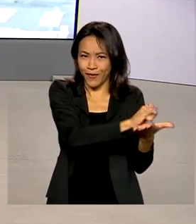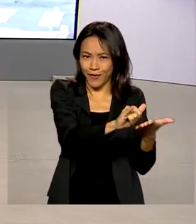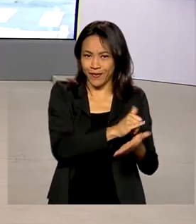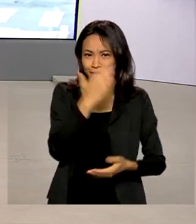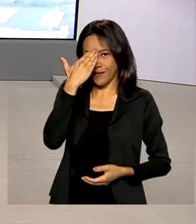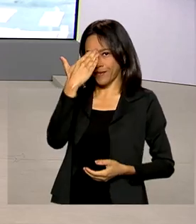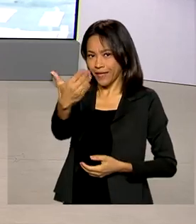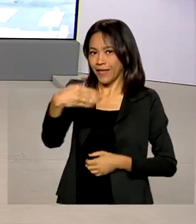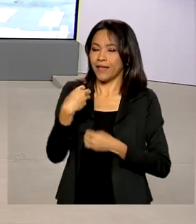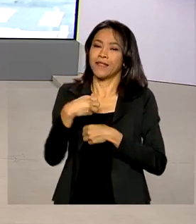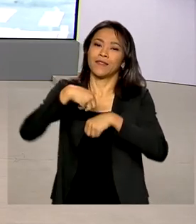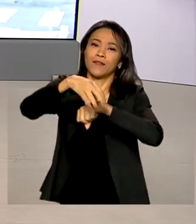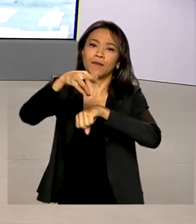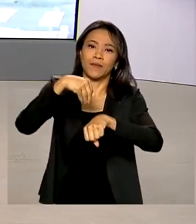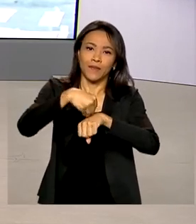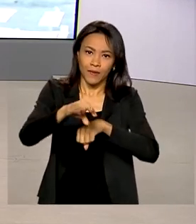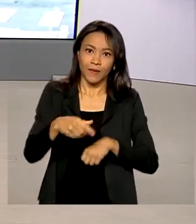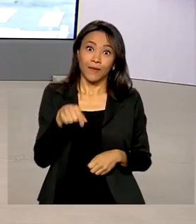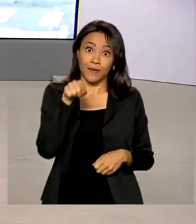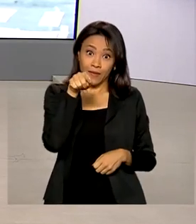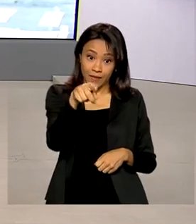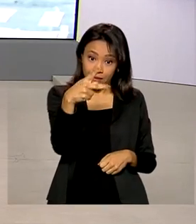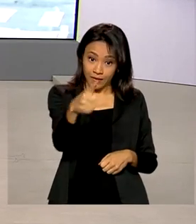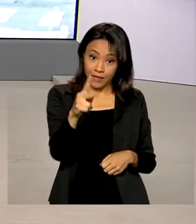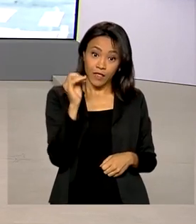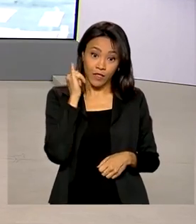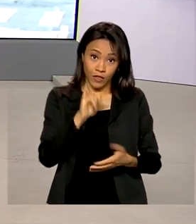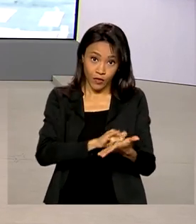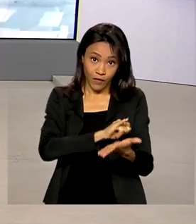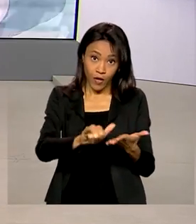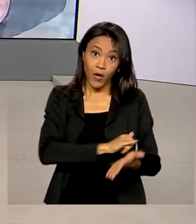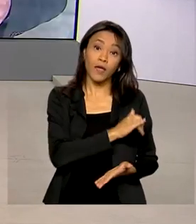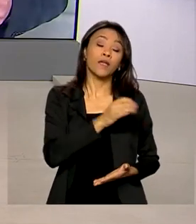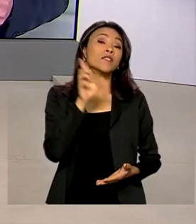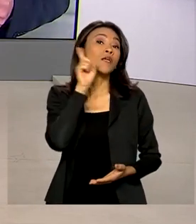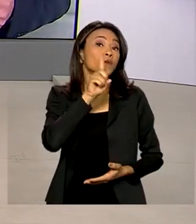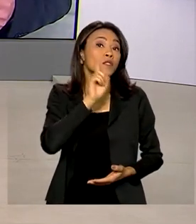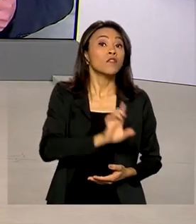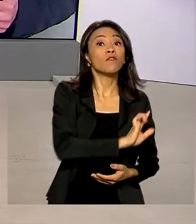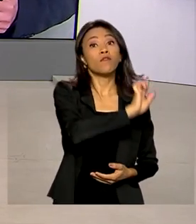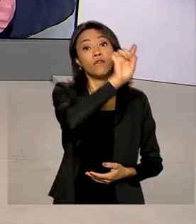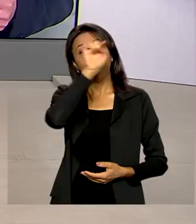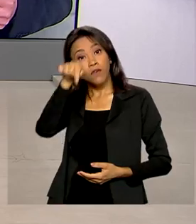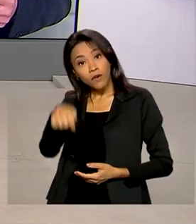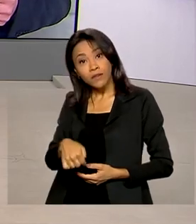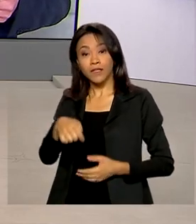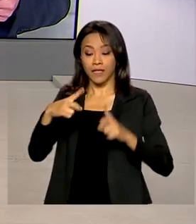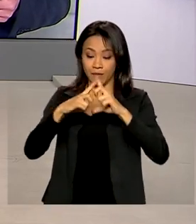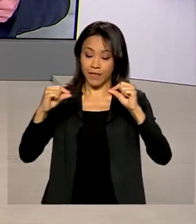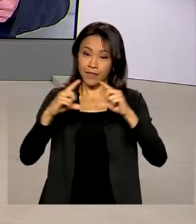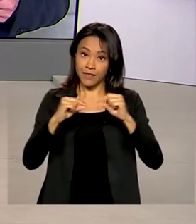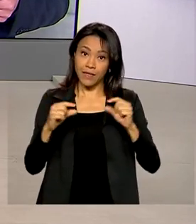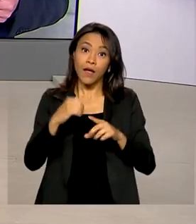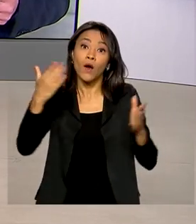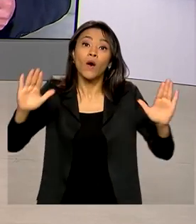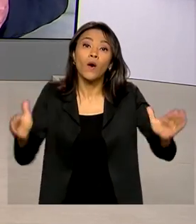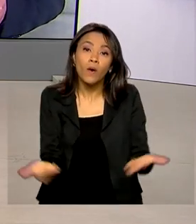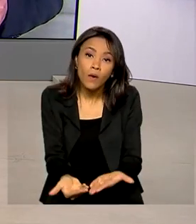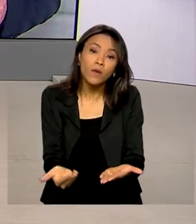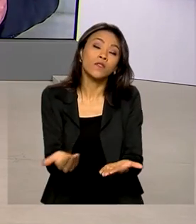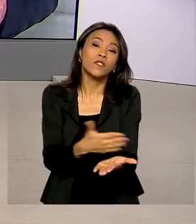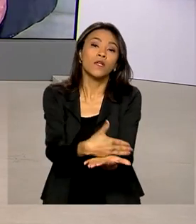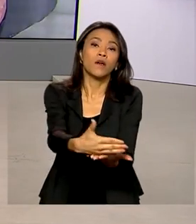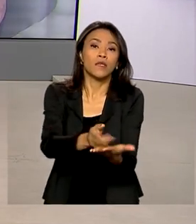Dimas, pelas suas informações ao vivo, direto de Nova Iorque. E dos Estados Unidos, vamos voltar aqui para Brasília, porque começa a partir de hoje o